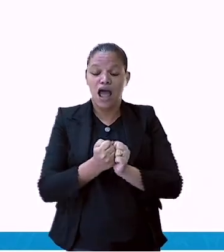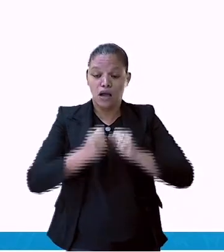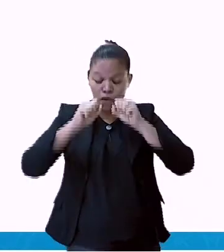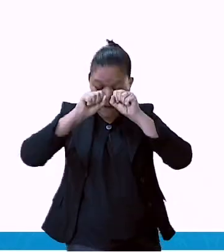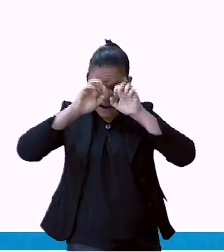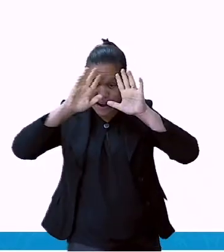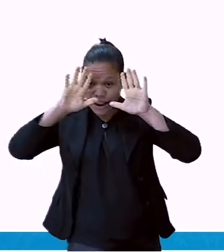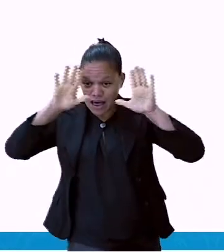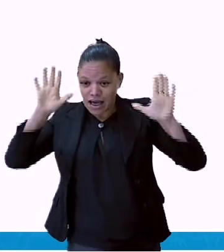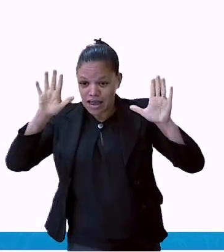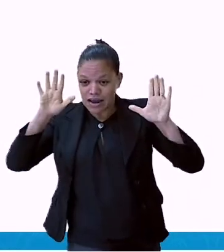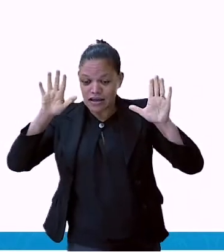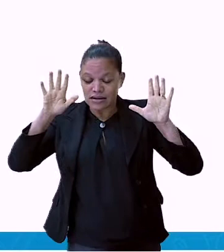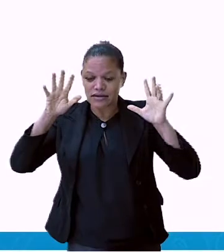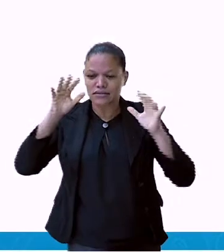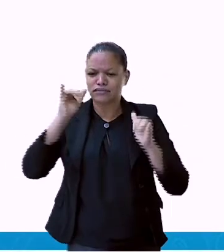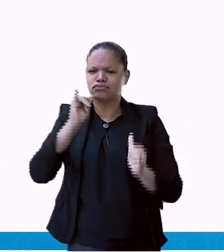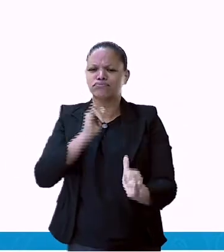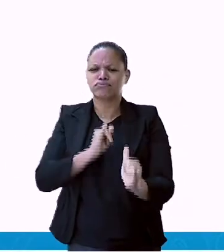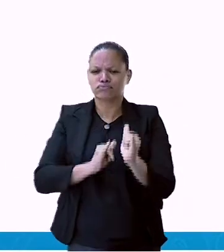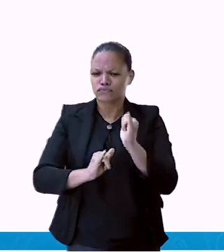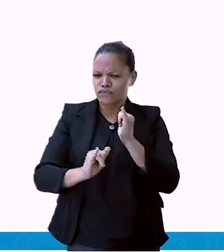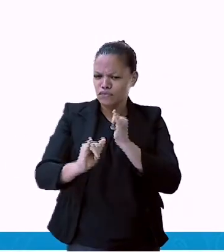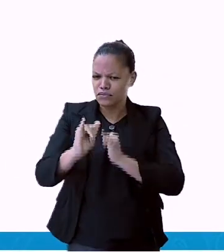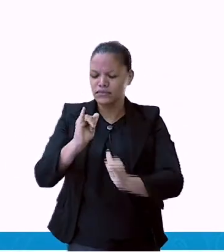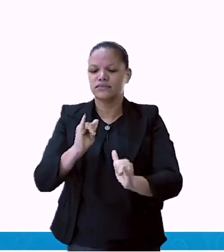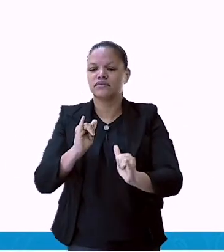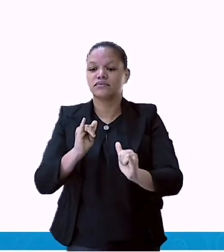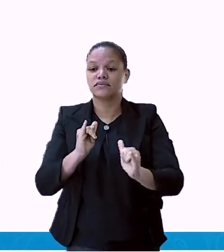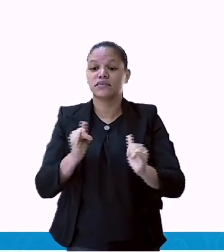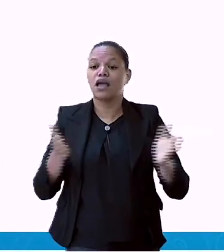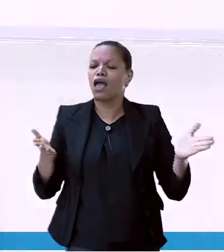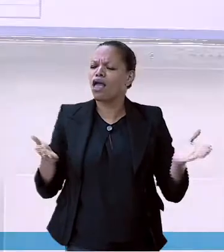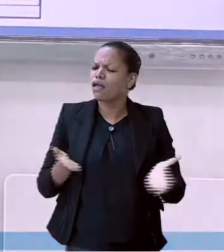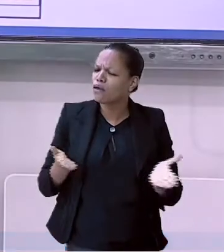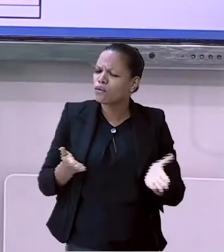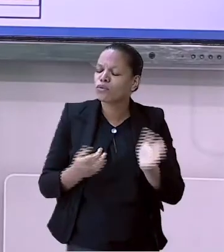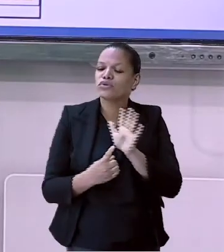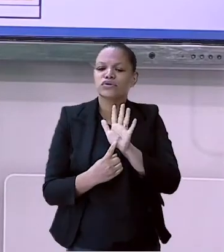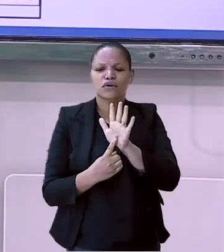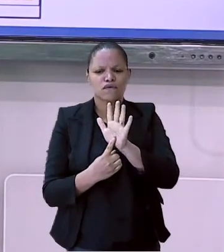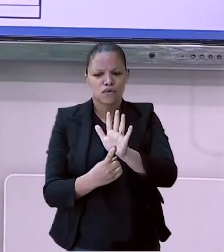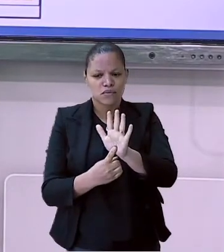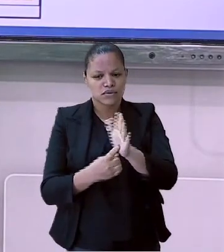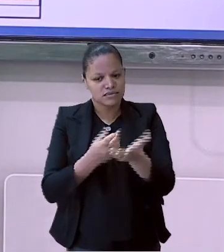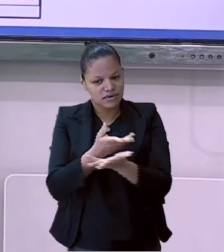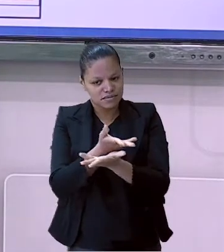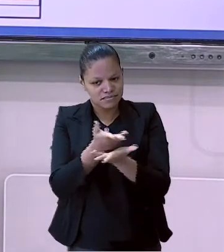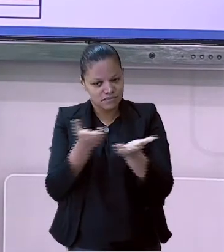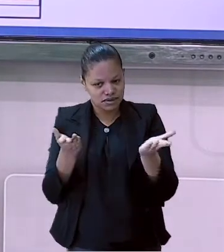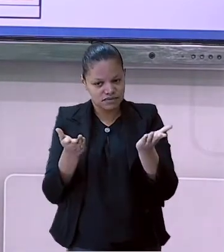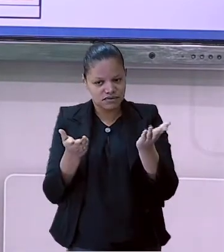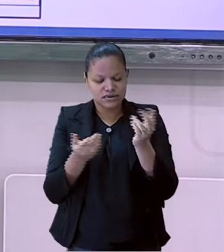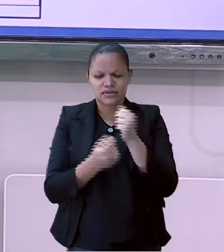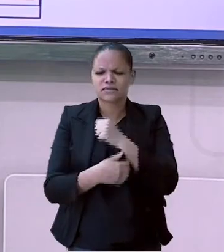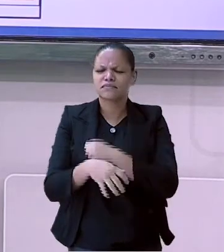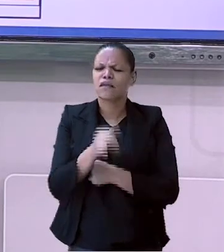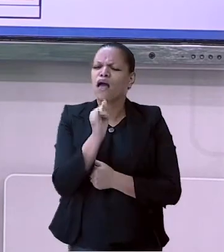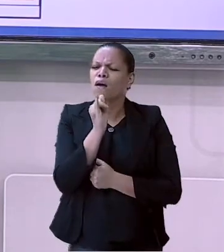nas informações. Então será hoje o estudo das tabelas simples de dupla entrada. Veja bem,